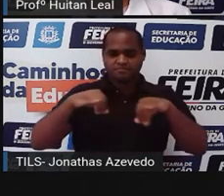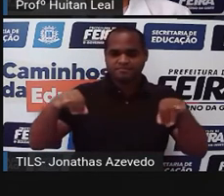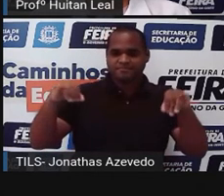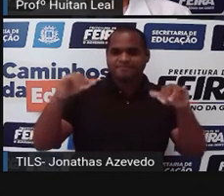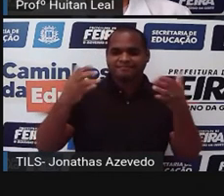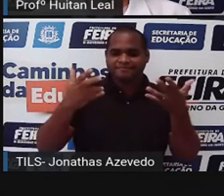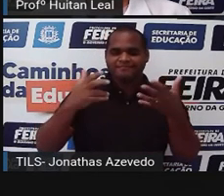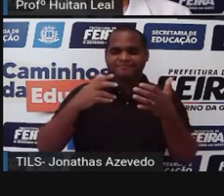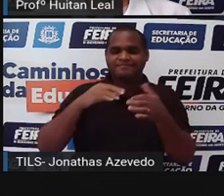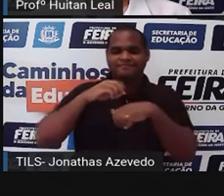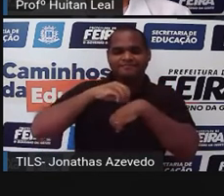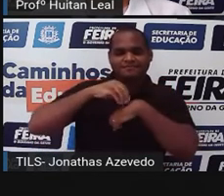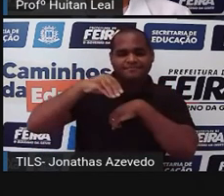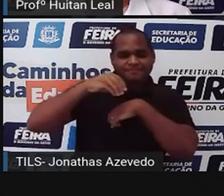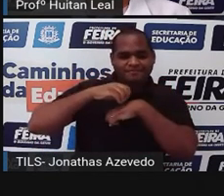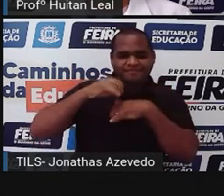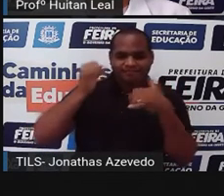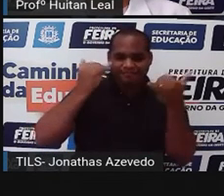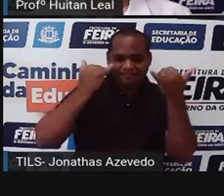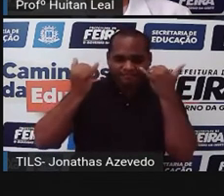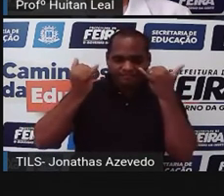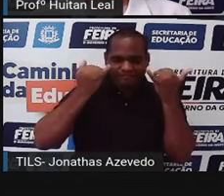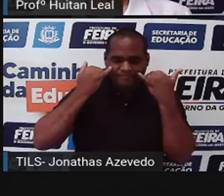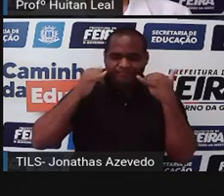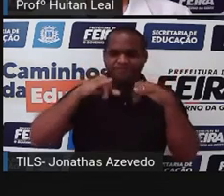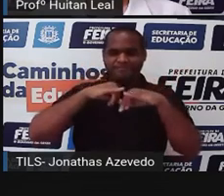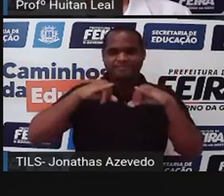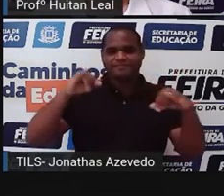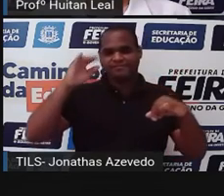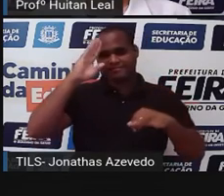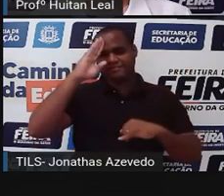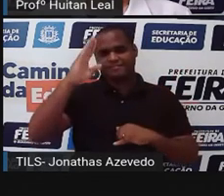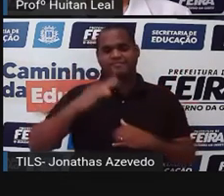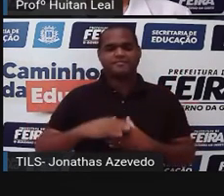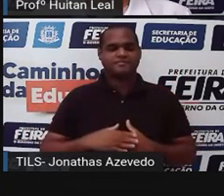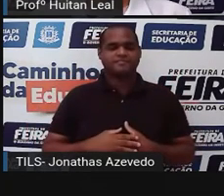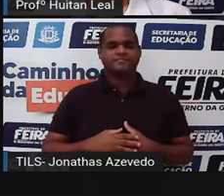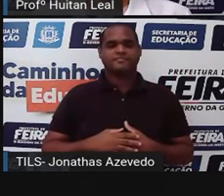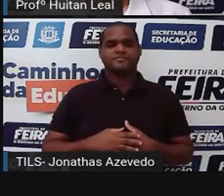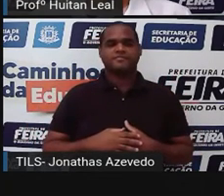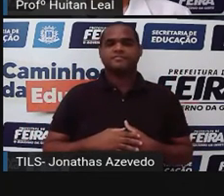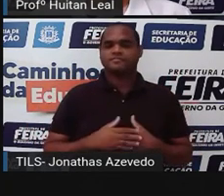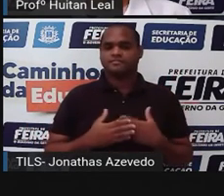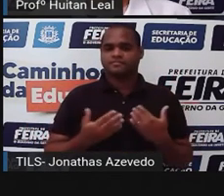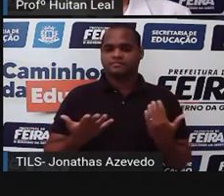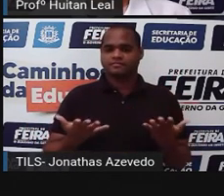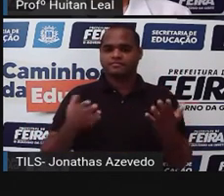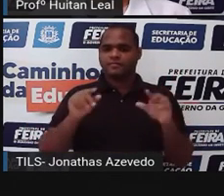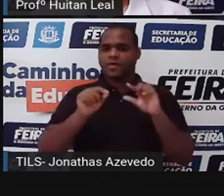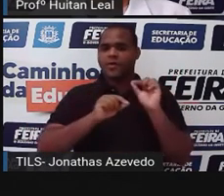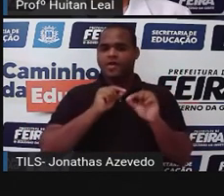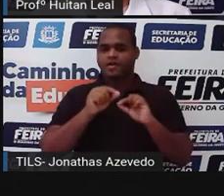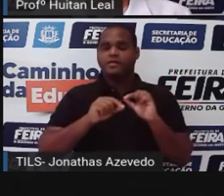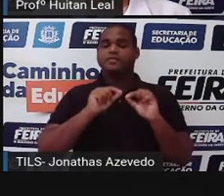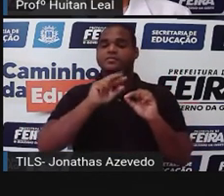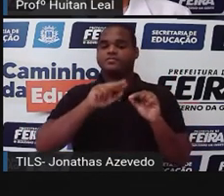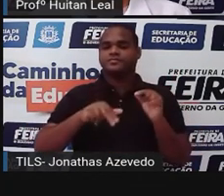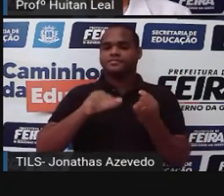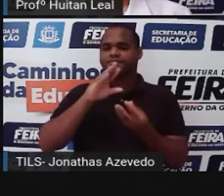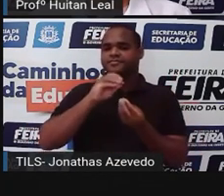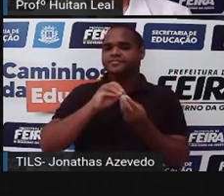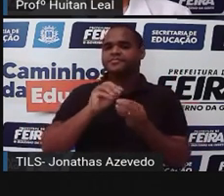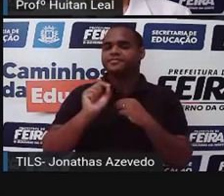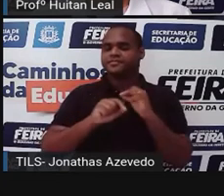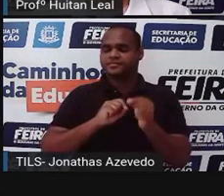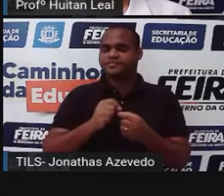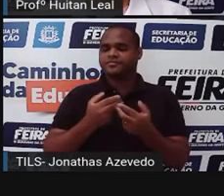manchete e do olho da notícia. Então, o lead, ele tem essa estrutura aí, na fórmula da notícia narrativa,